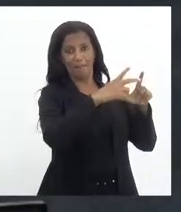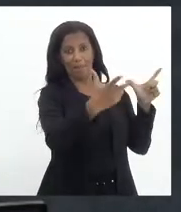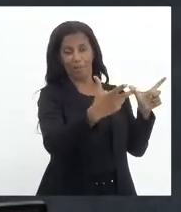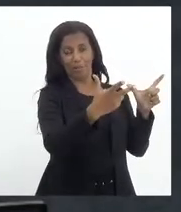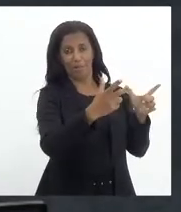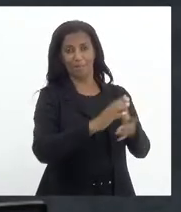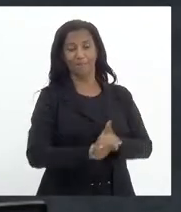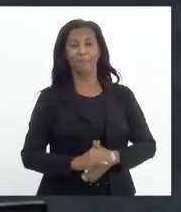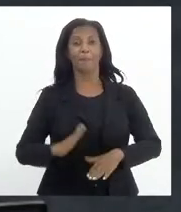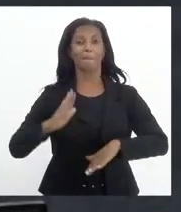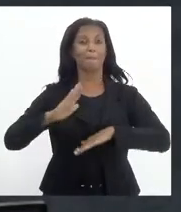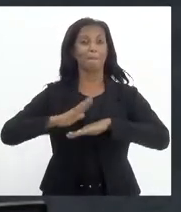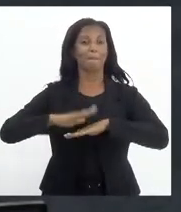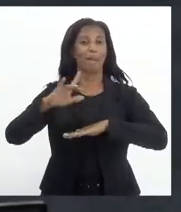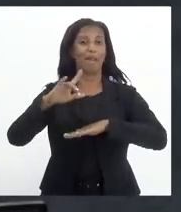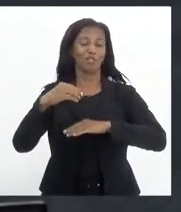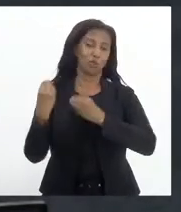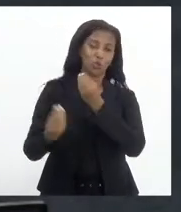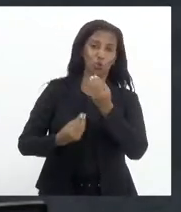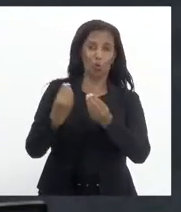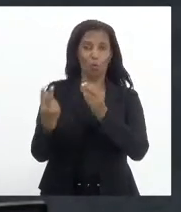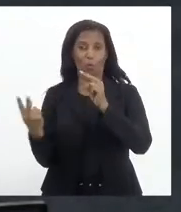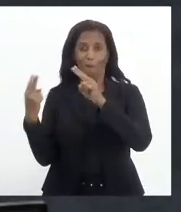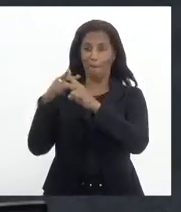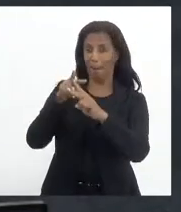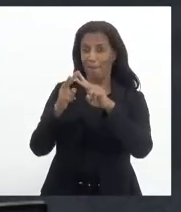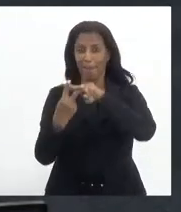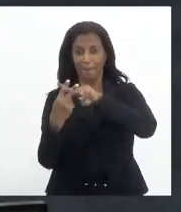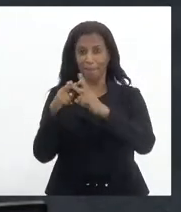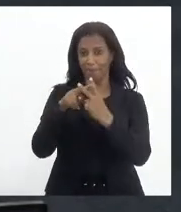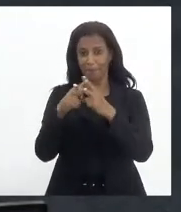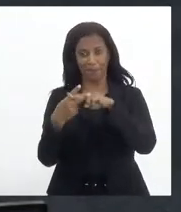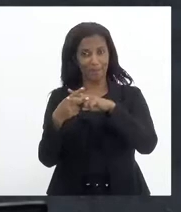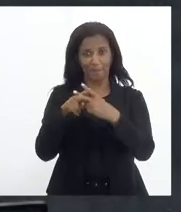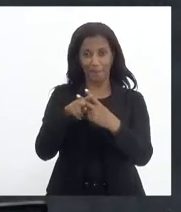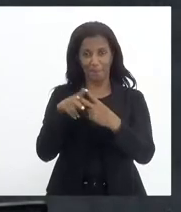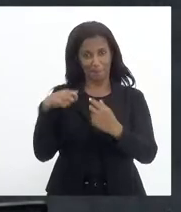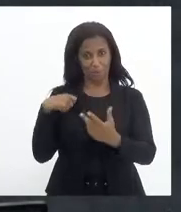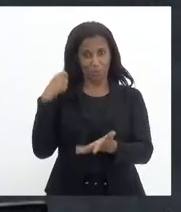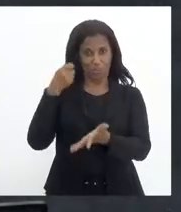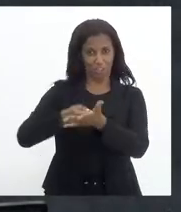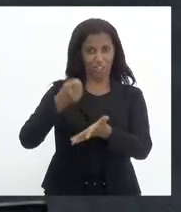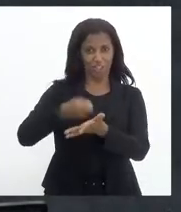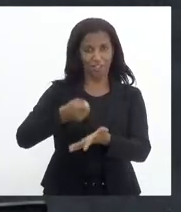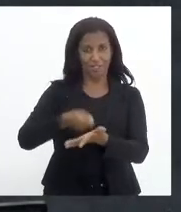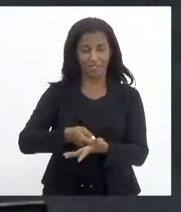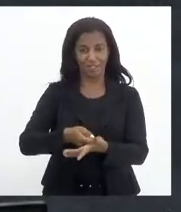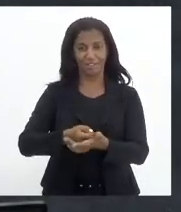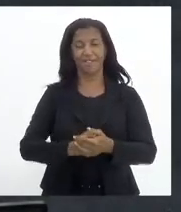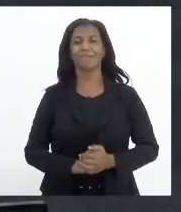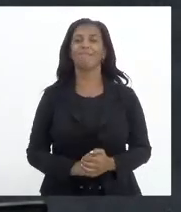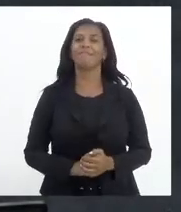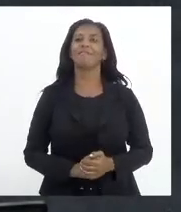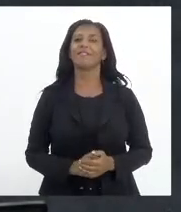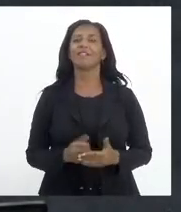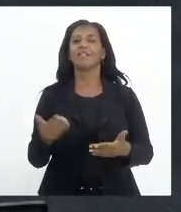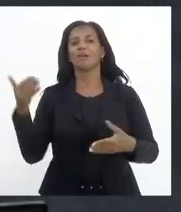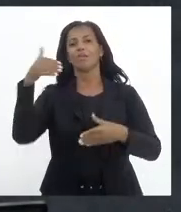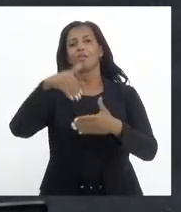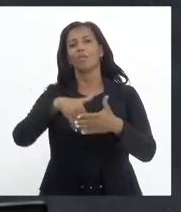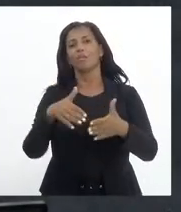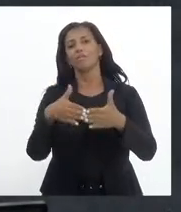Mas, como eu não sou Kung Fu, mas sou insistente, então eu estou dando o voto em